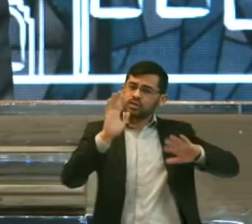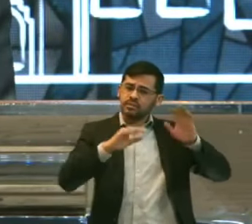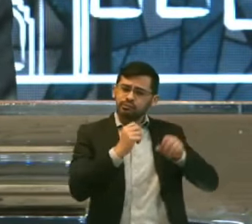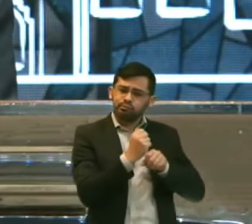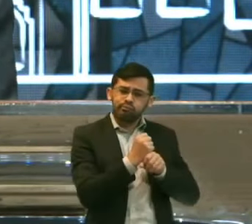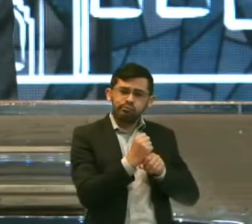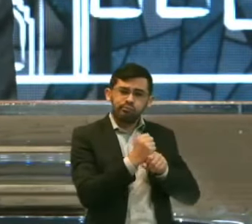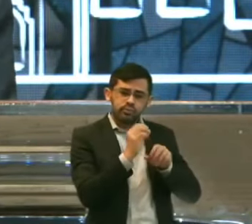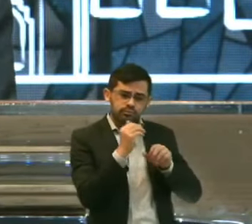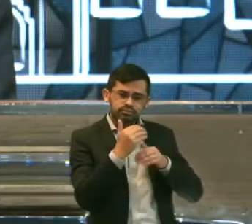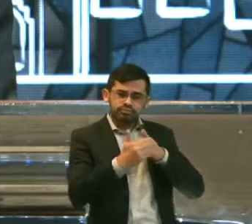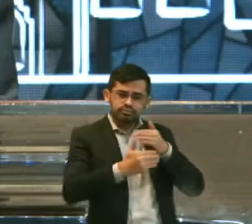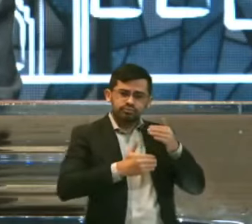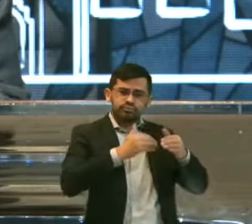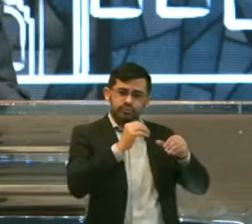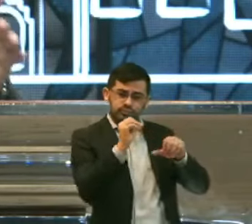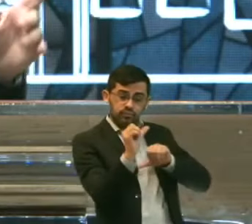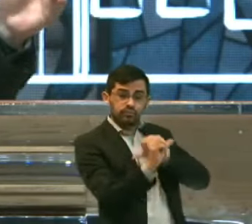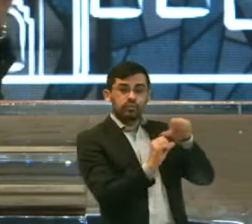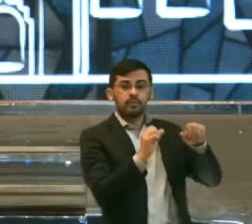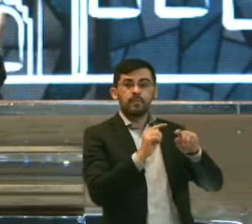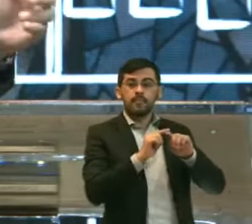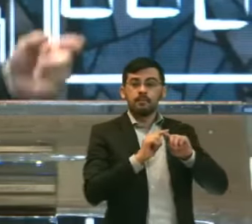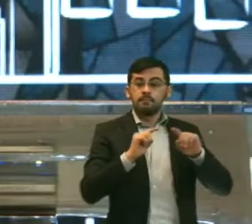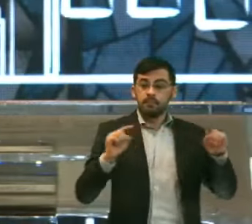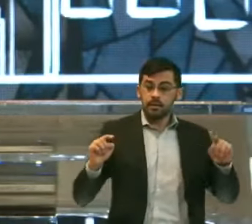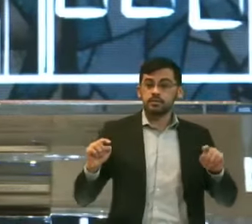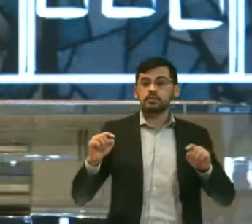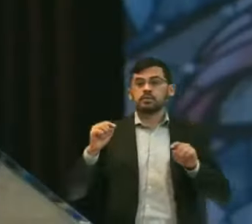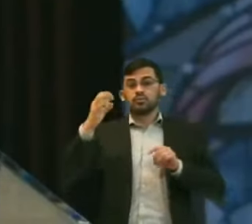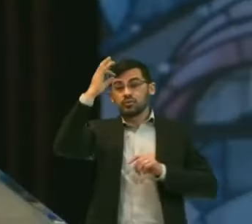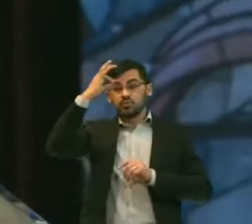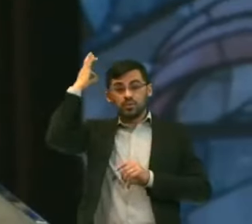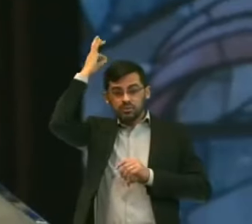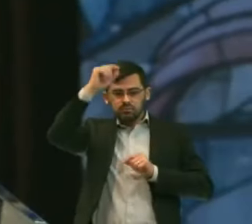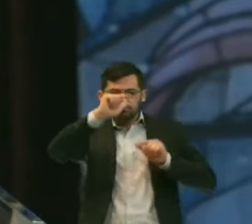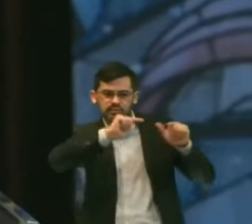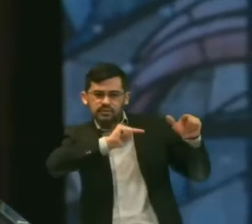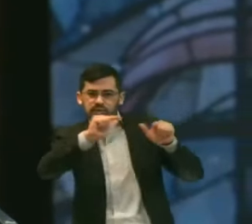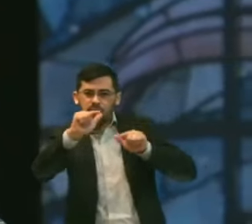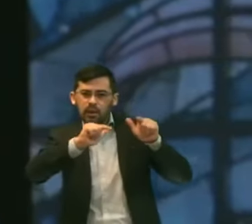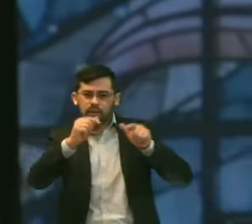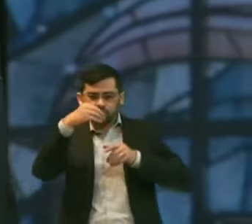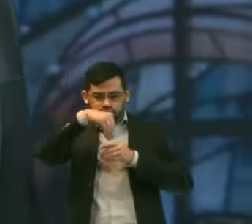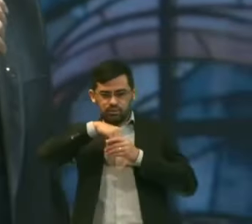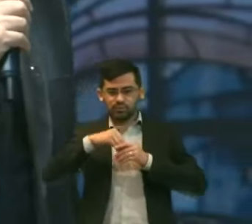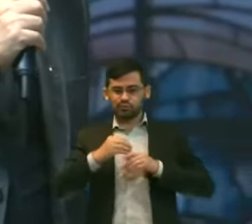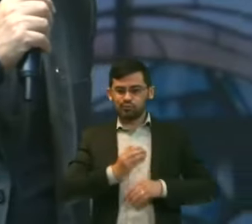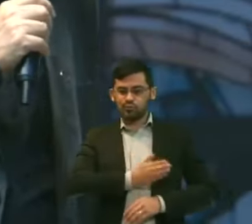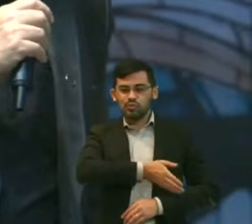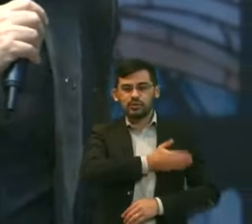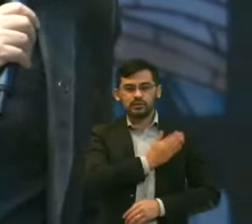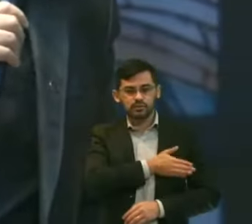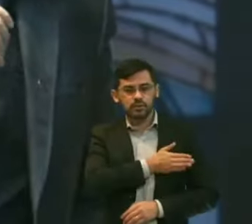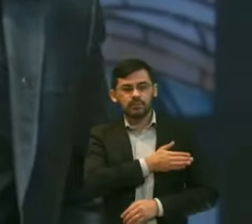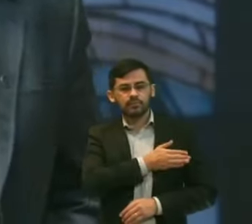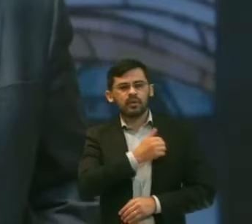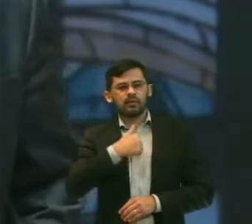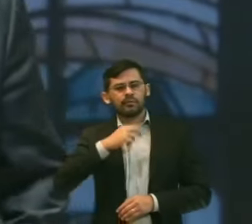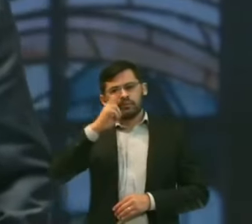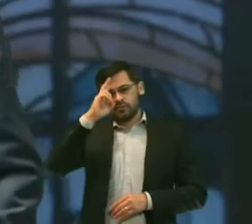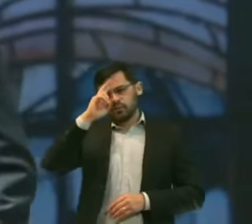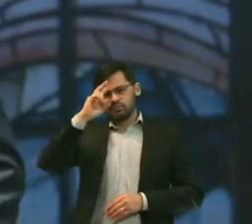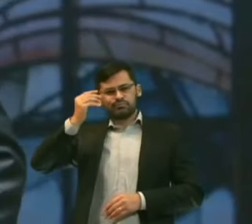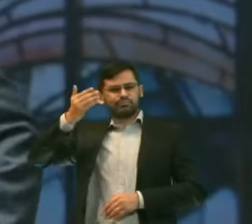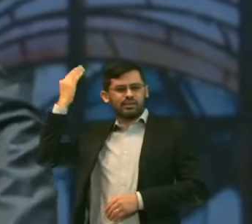Nessa obra De transformação Mas o mesmo Espírito Estava operando Eu me lembro De uma ocasião No interior De São